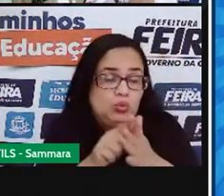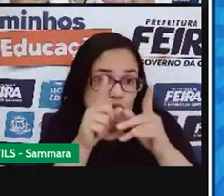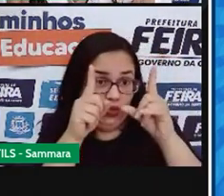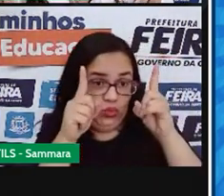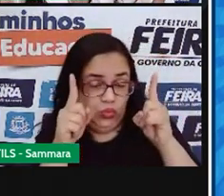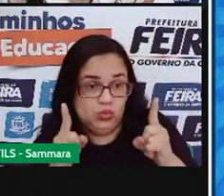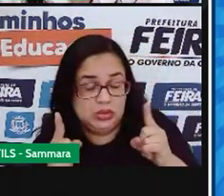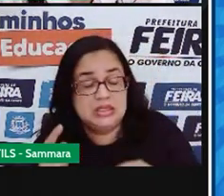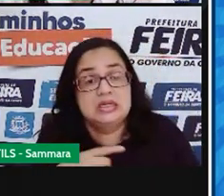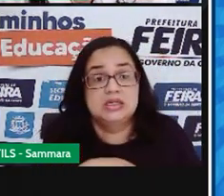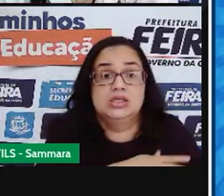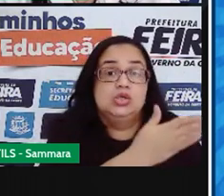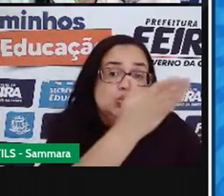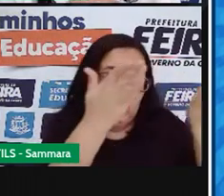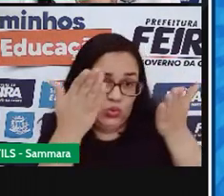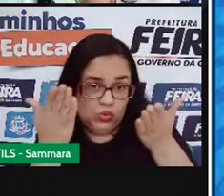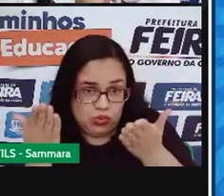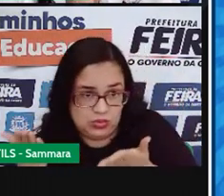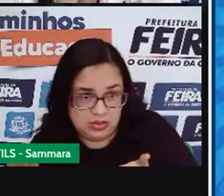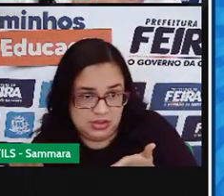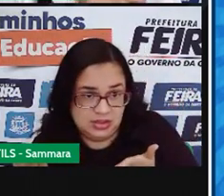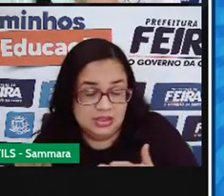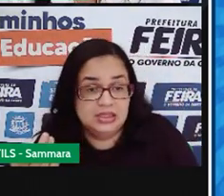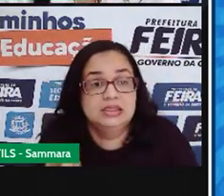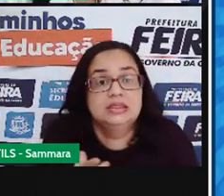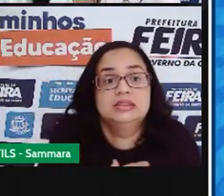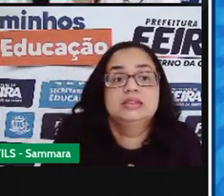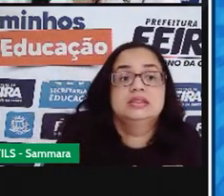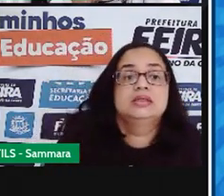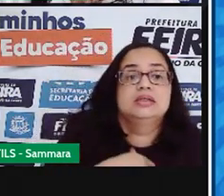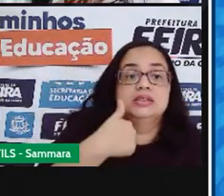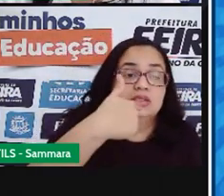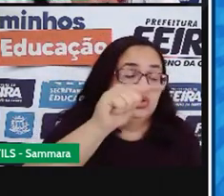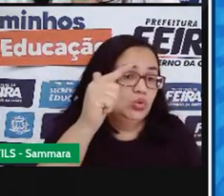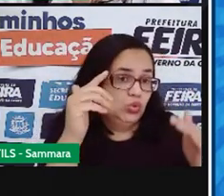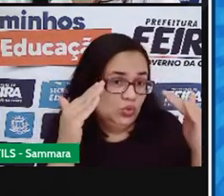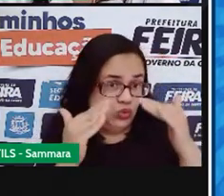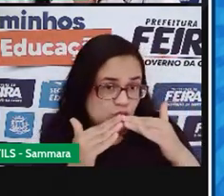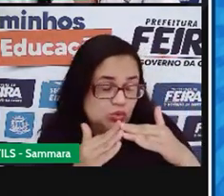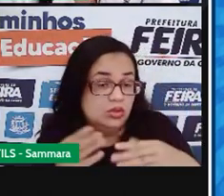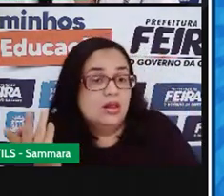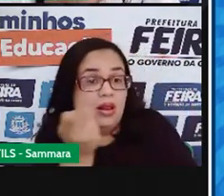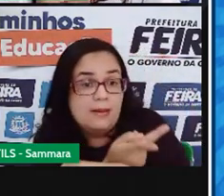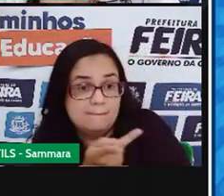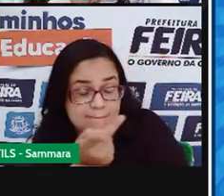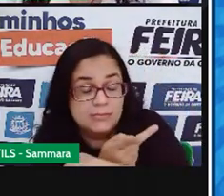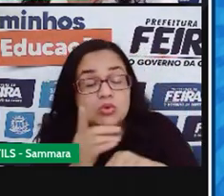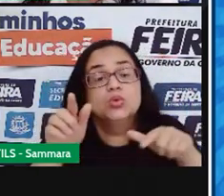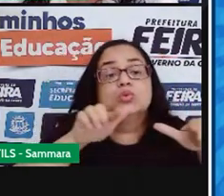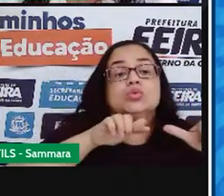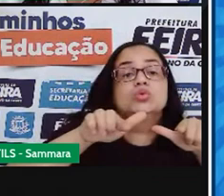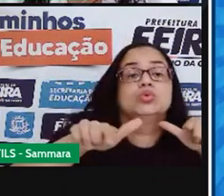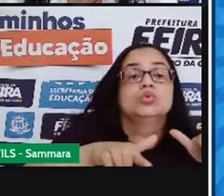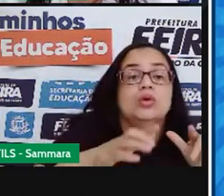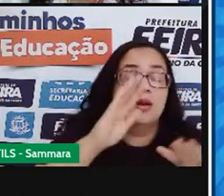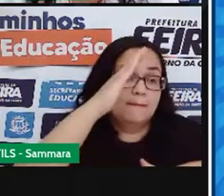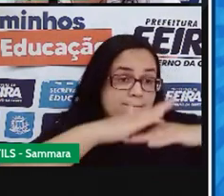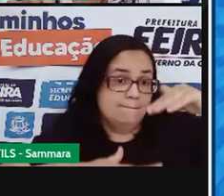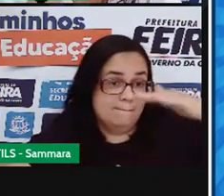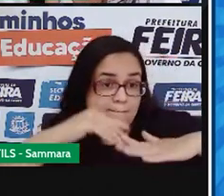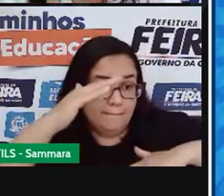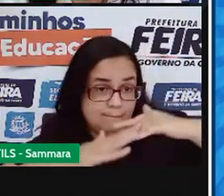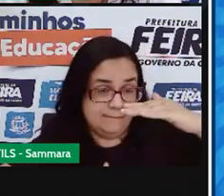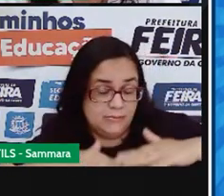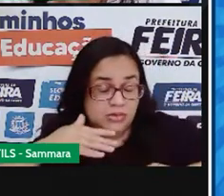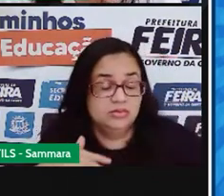convida a dona de casa a ter esse panfleto na sua casa e procurá-lo em serviços no encanador profissional.